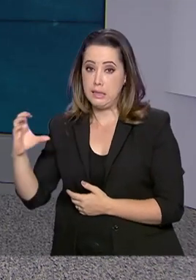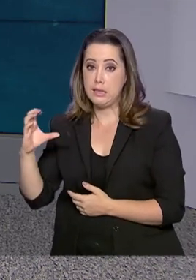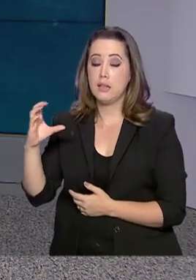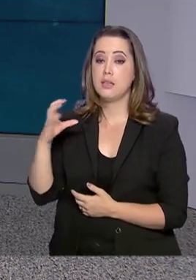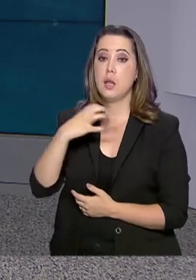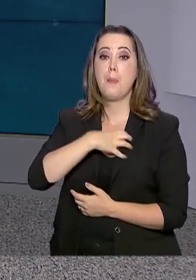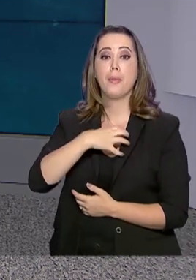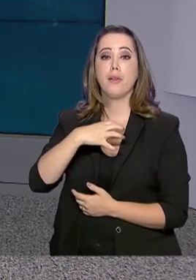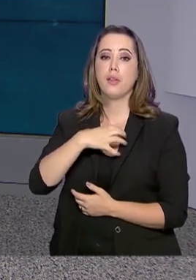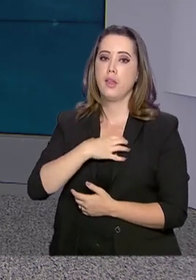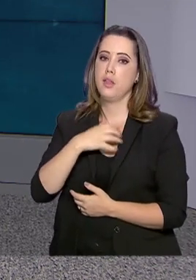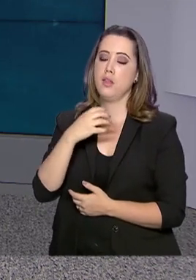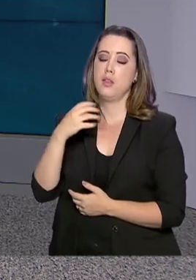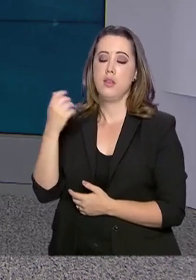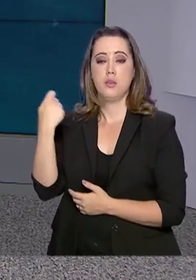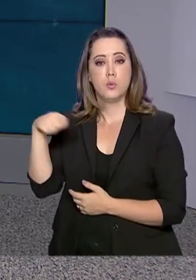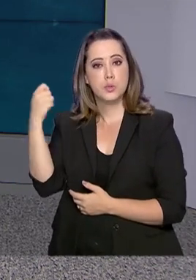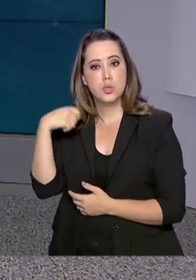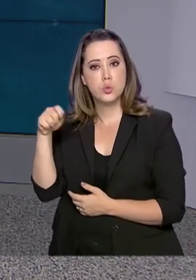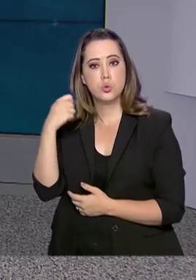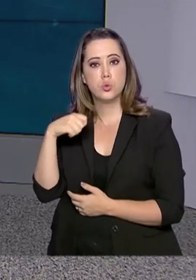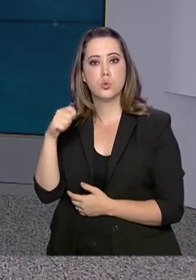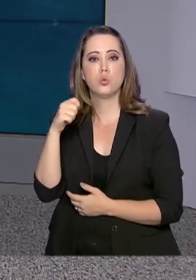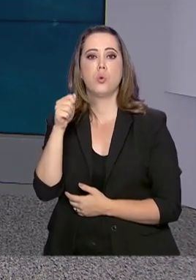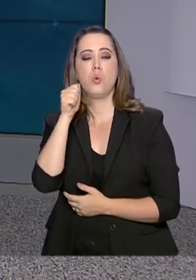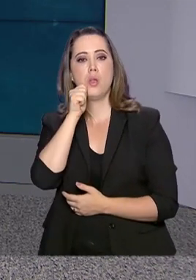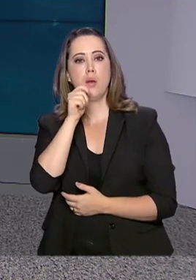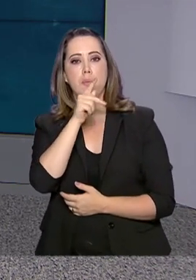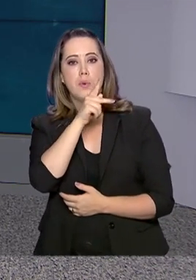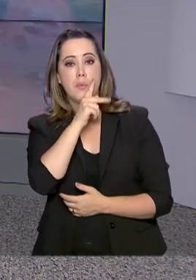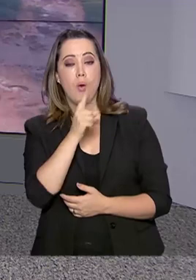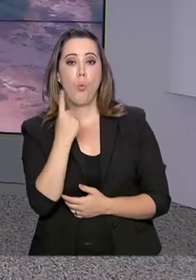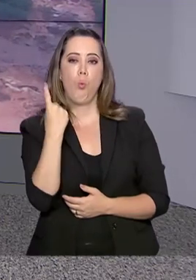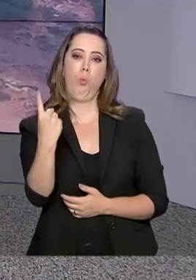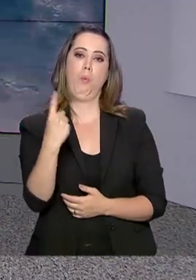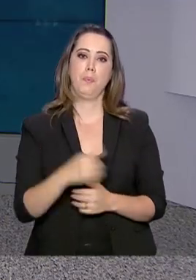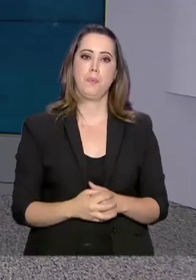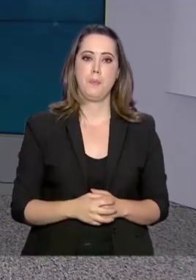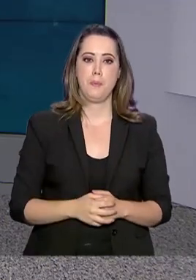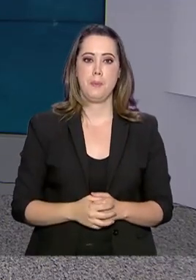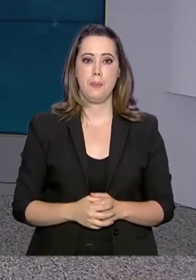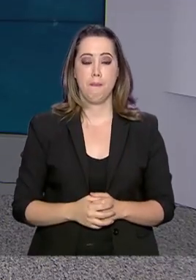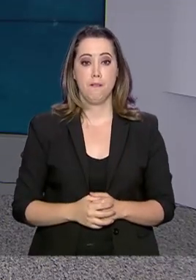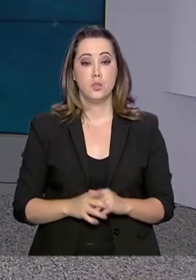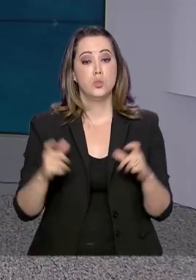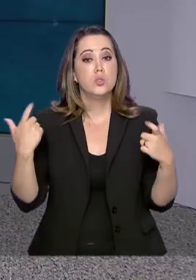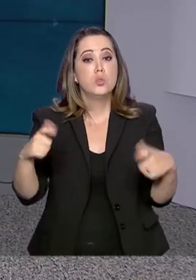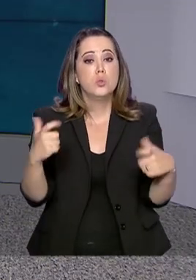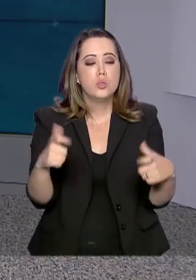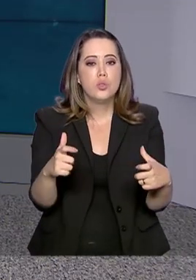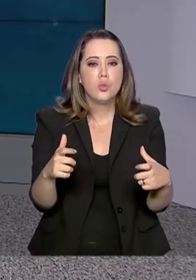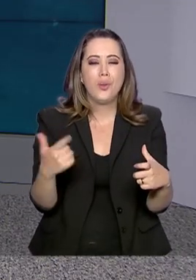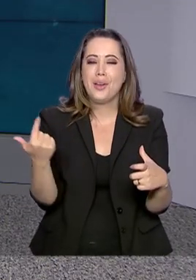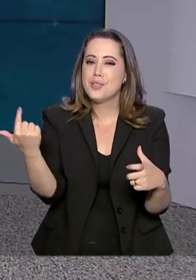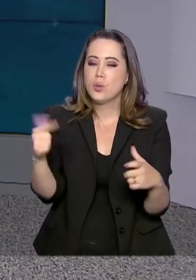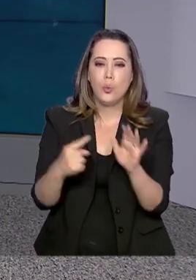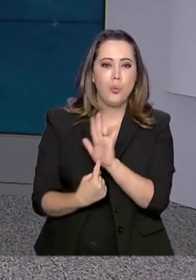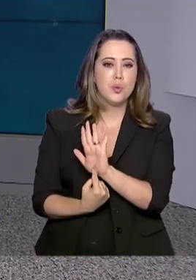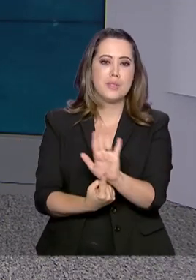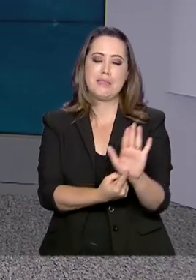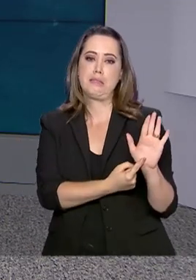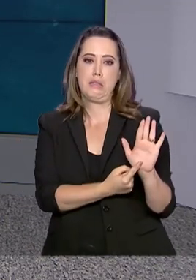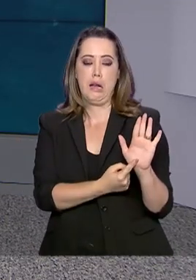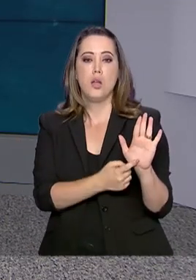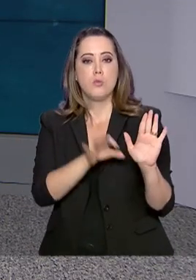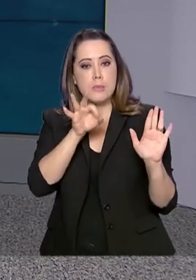Grande do Sul, Pará e Amapá com uma barragem. Das barragens que não atestaram estabilidade,